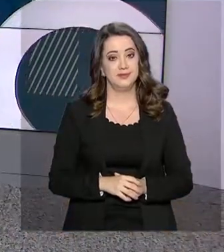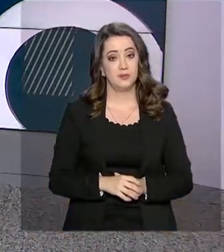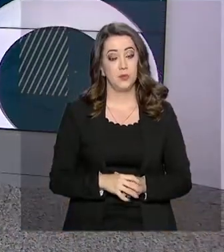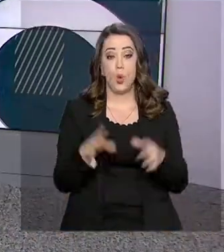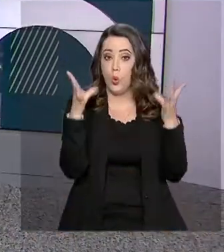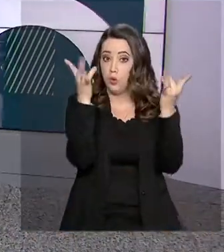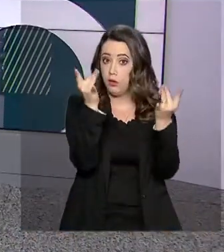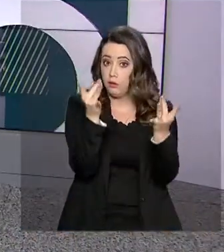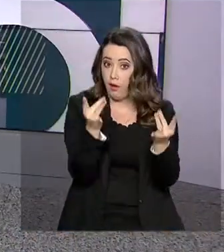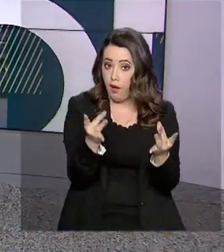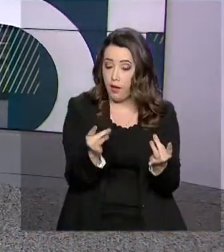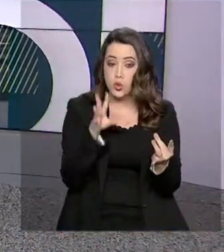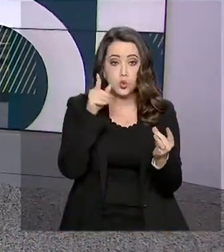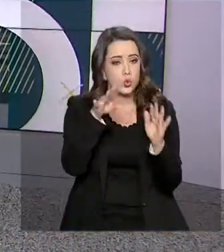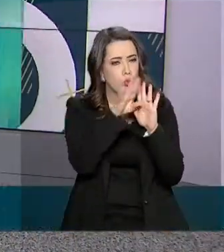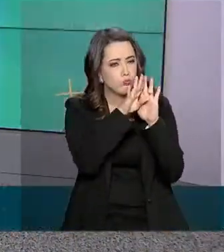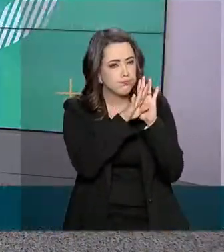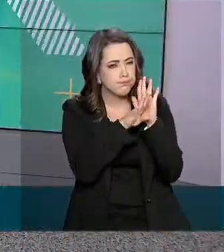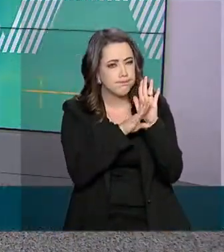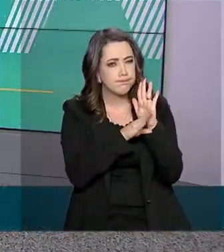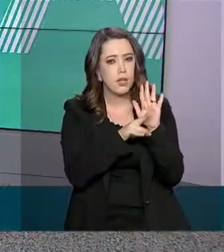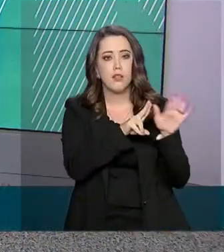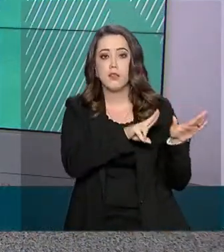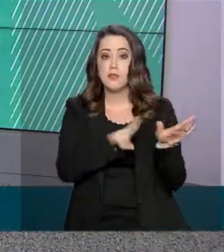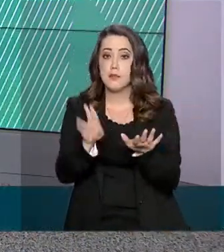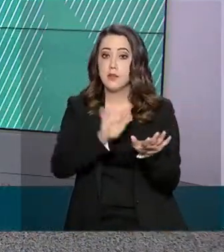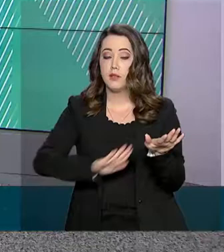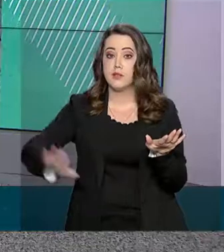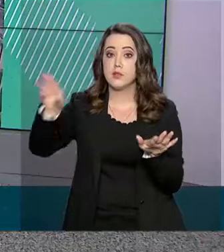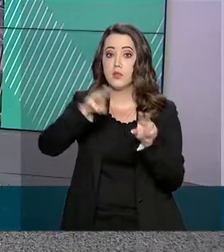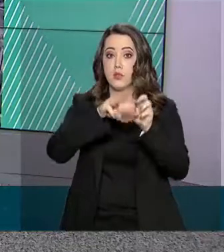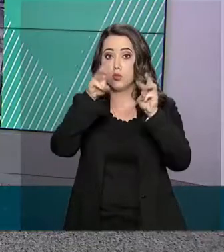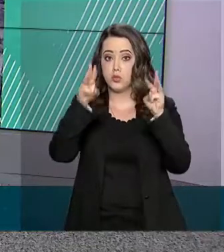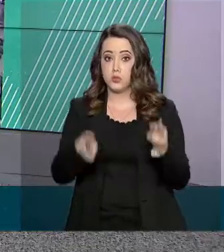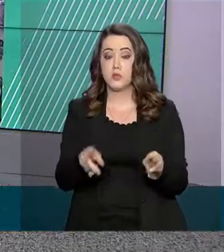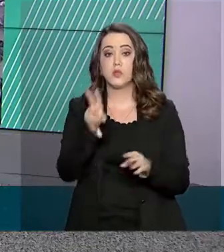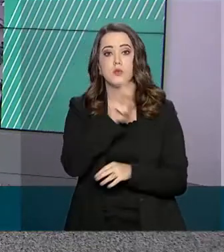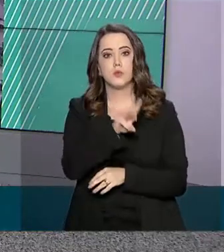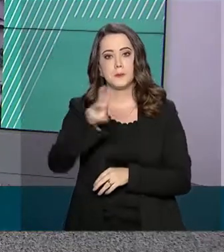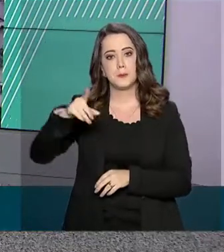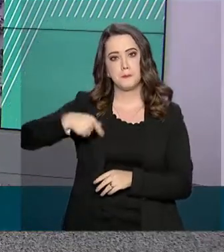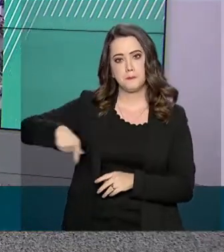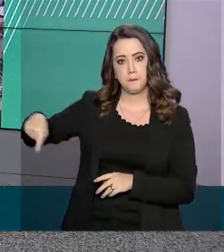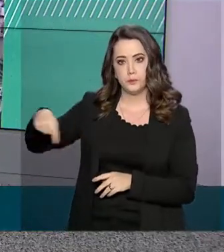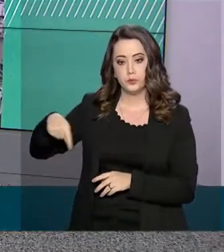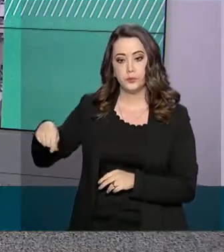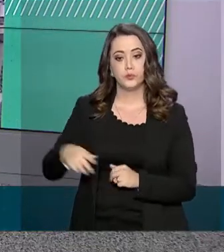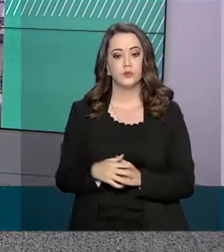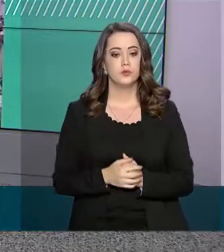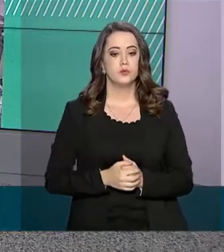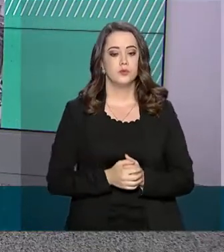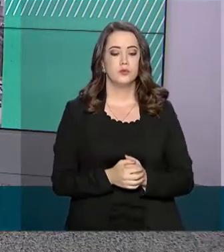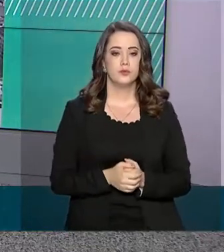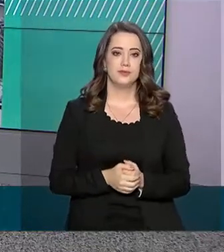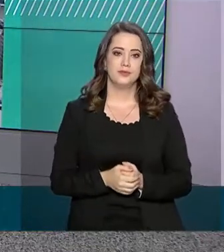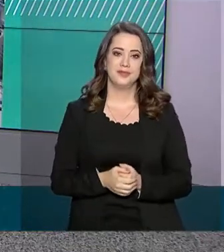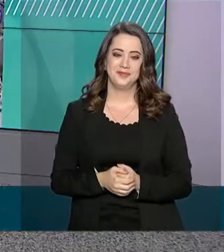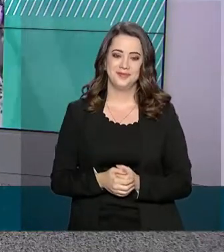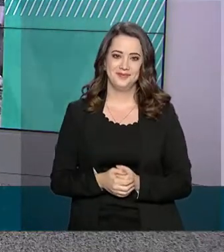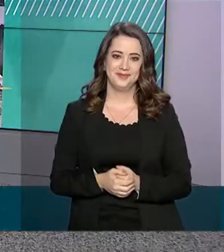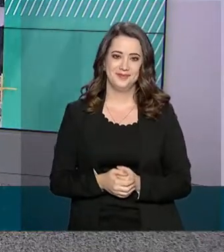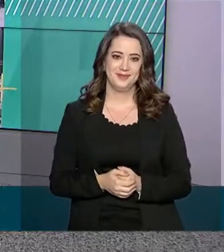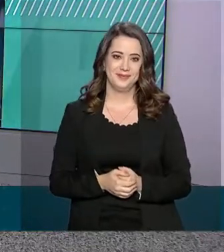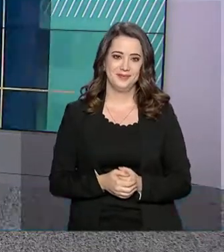A programação completa da Semana Nacional de Museus está disponível no endereço programação.museus.gov